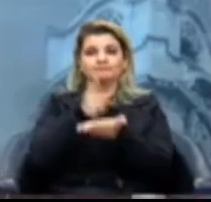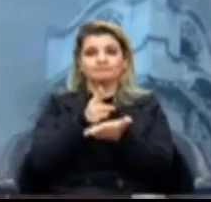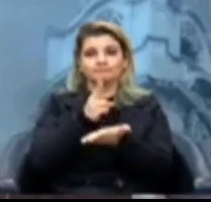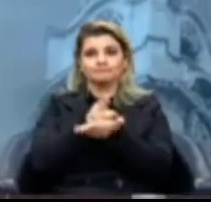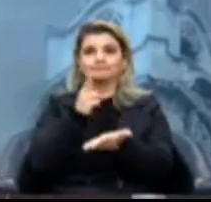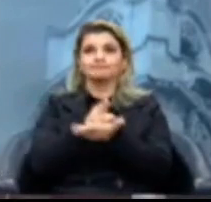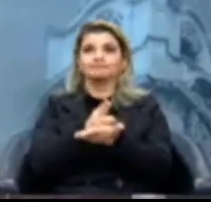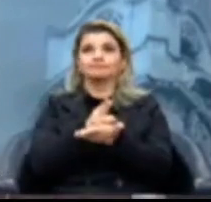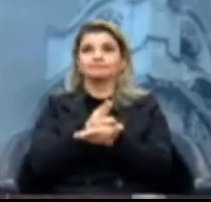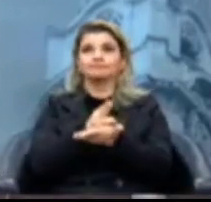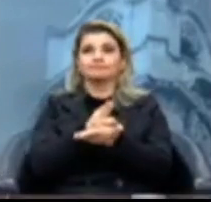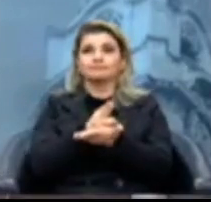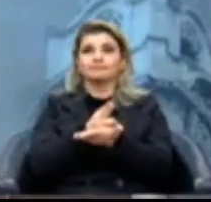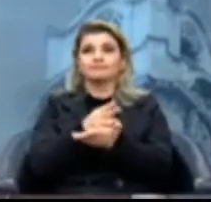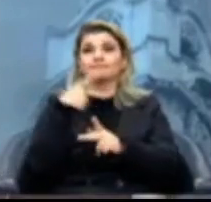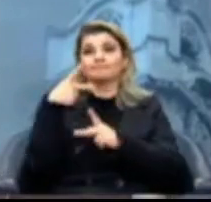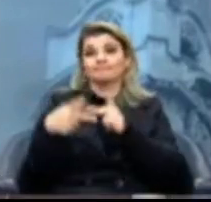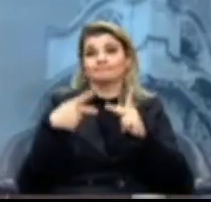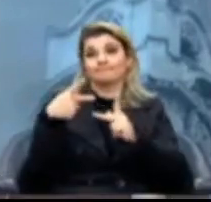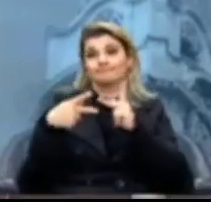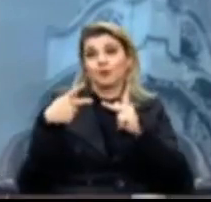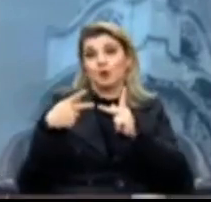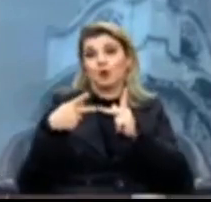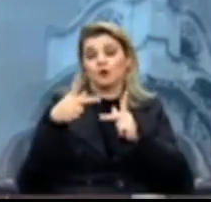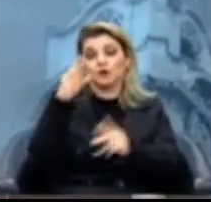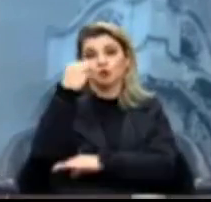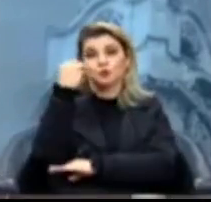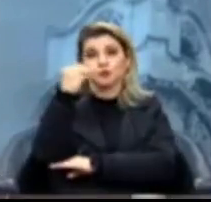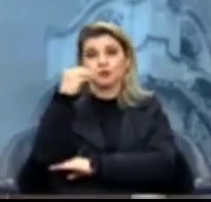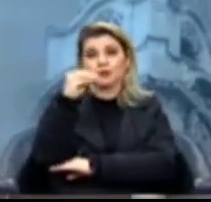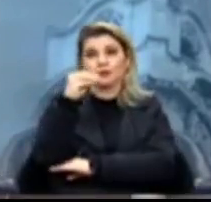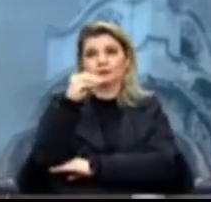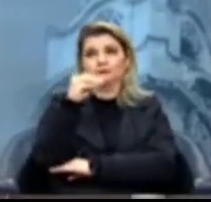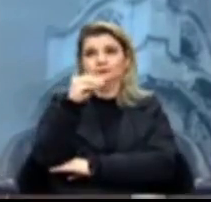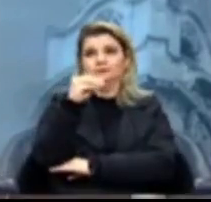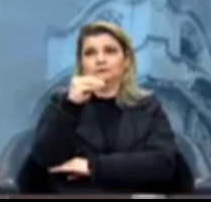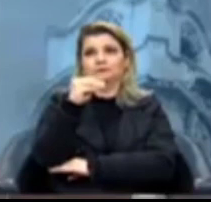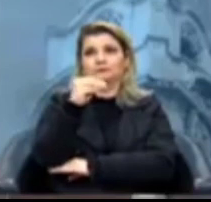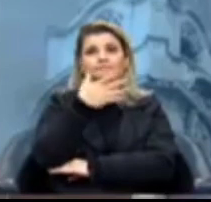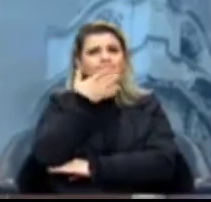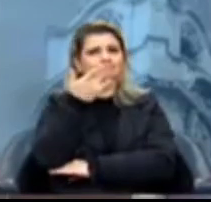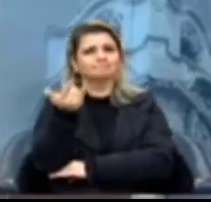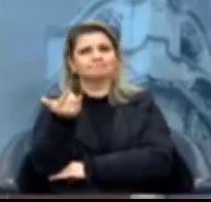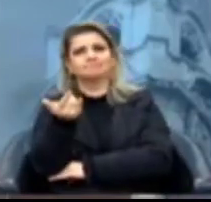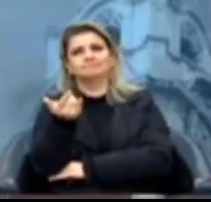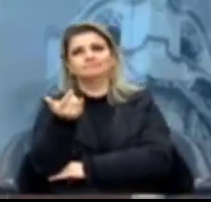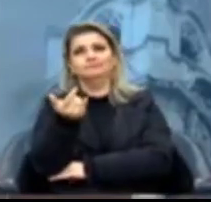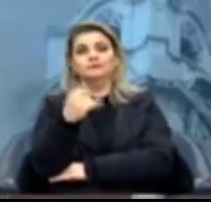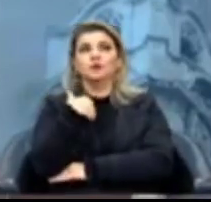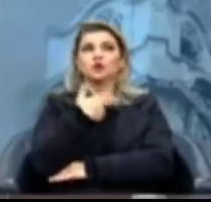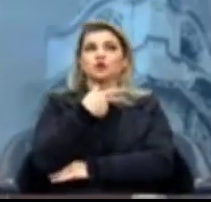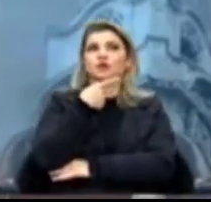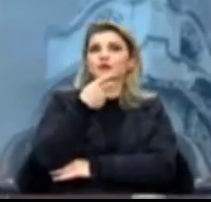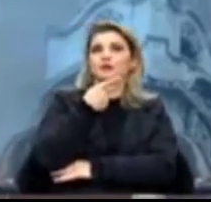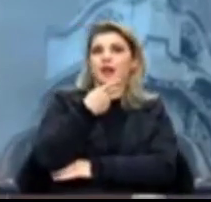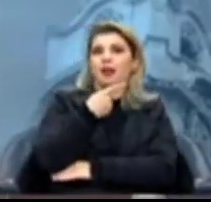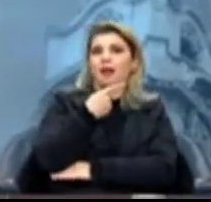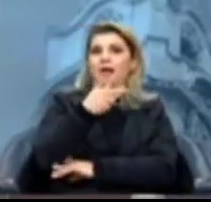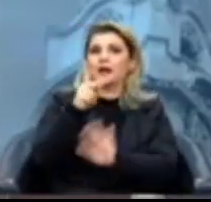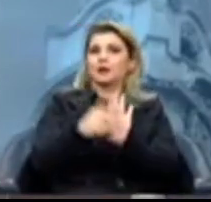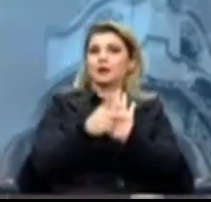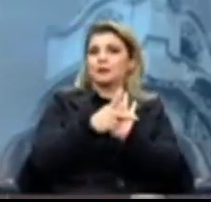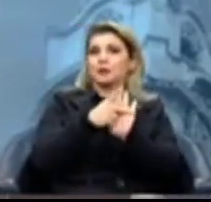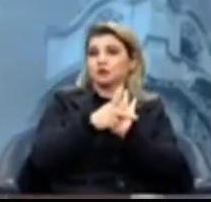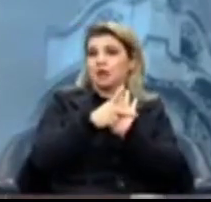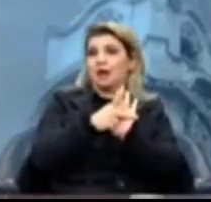nas mãos do povo de Porto Alegre. É muito fácil nós falarmos agora que um projeto foi